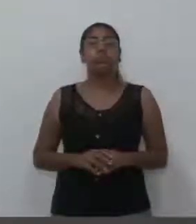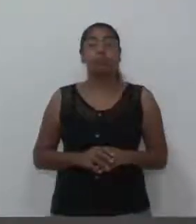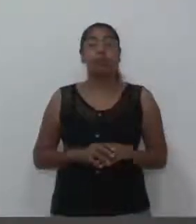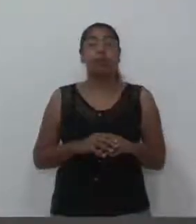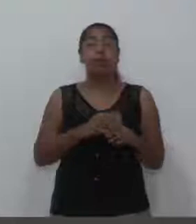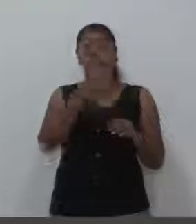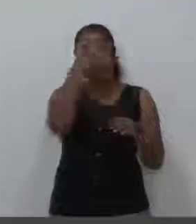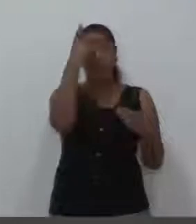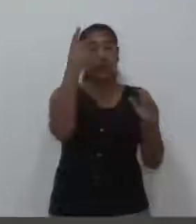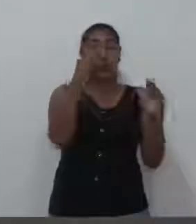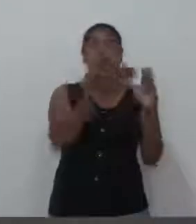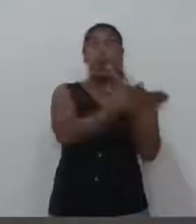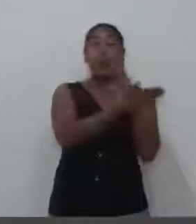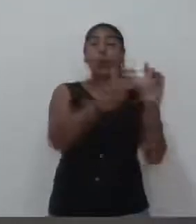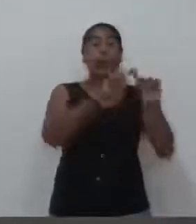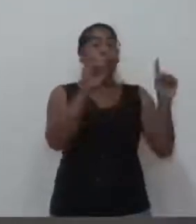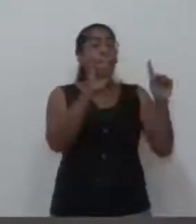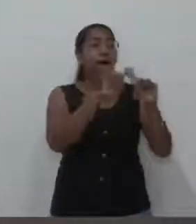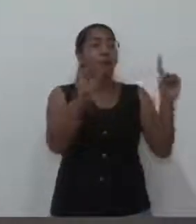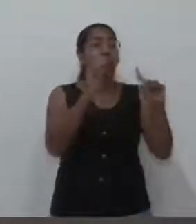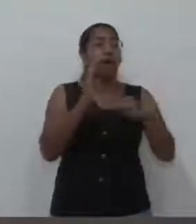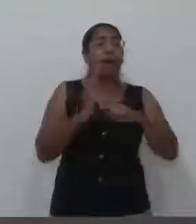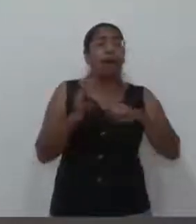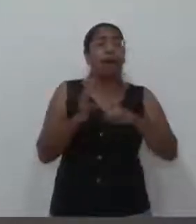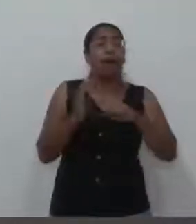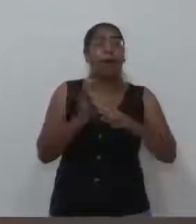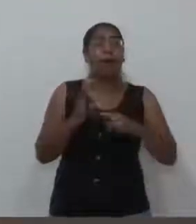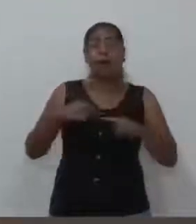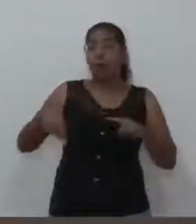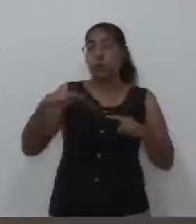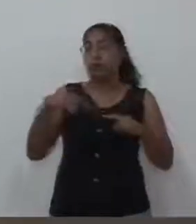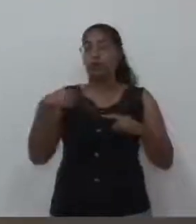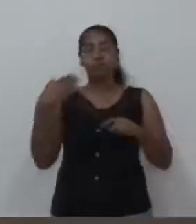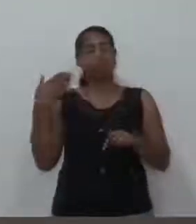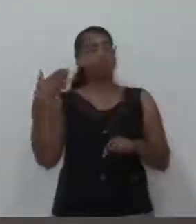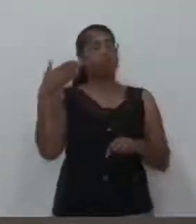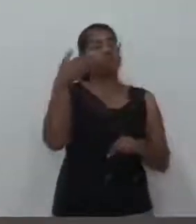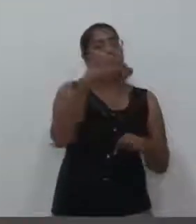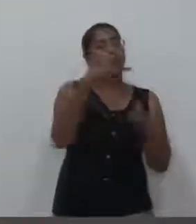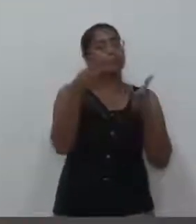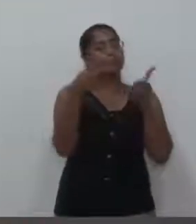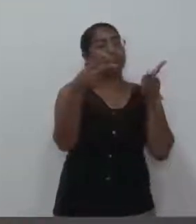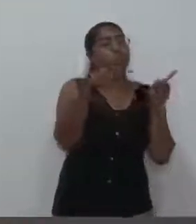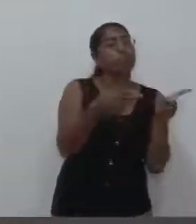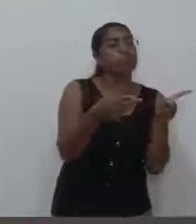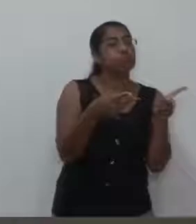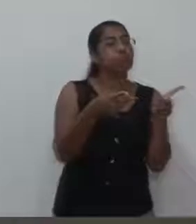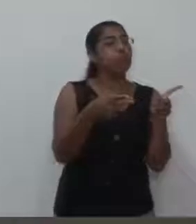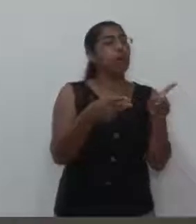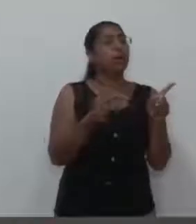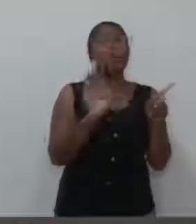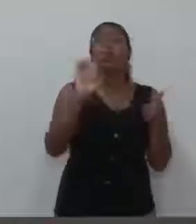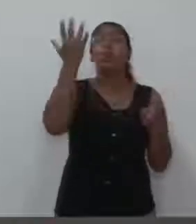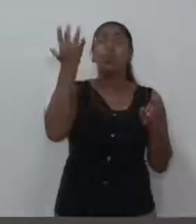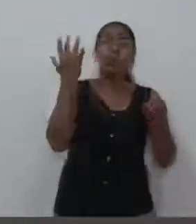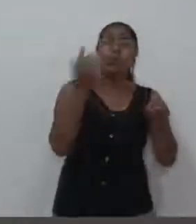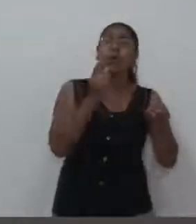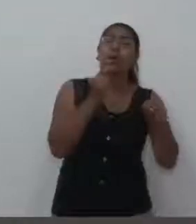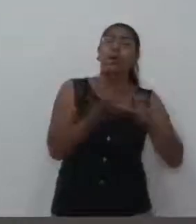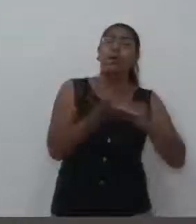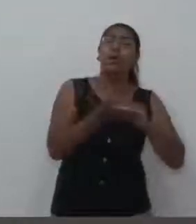reclamações, fomos verificar com os responsáveis dessa área, e tivemos uma série de explicações, rompimento de